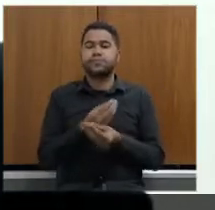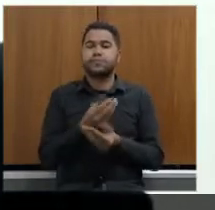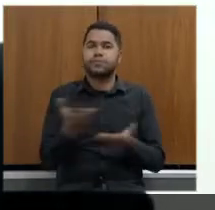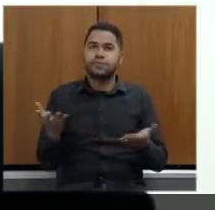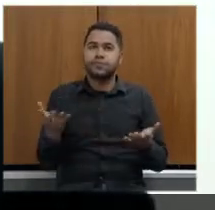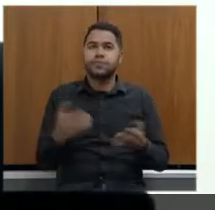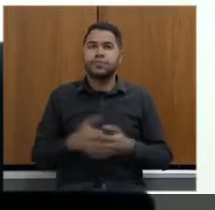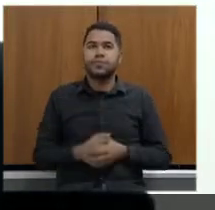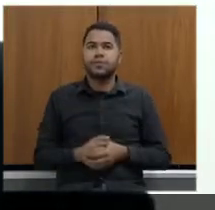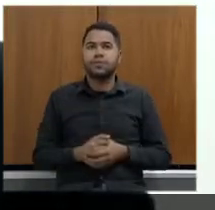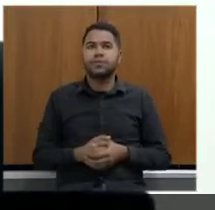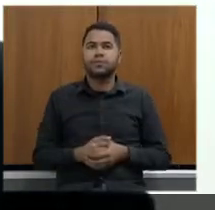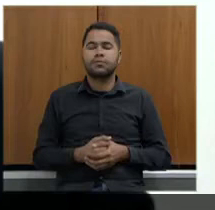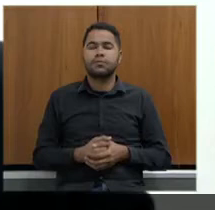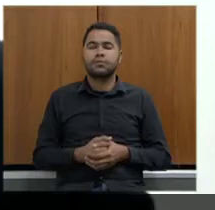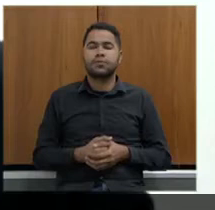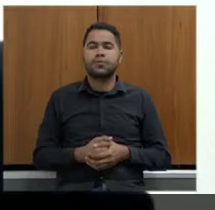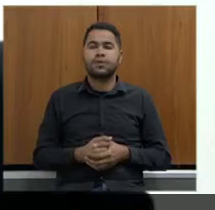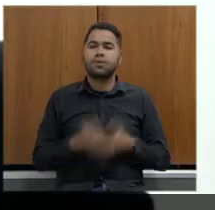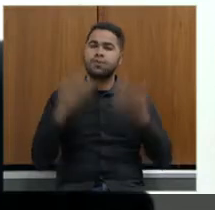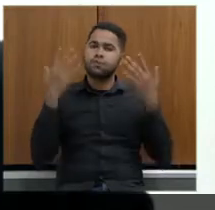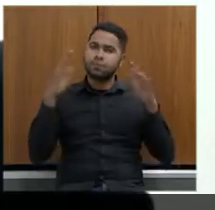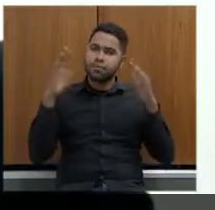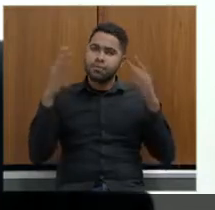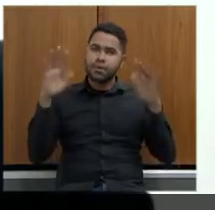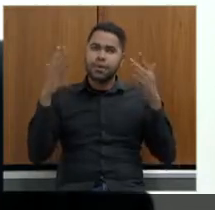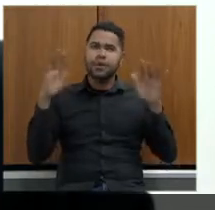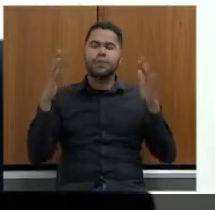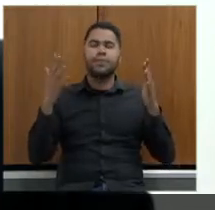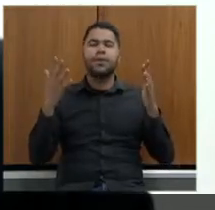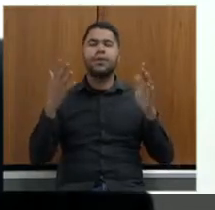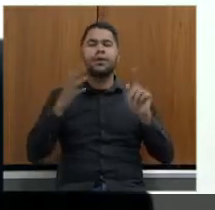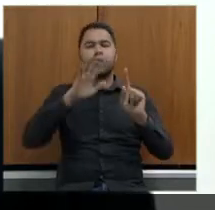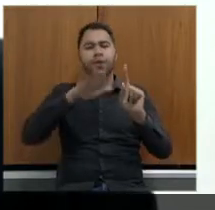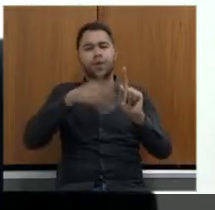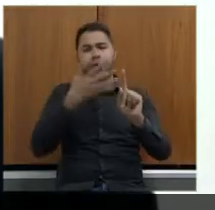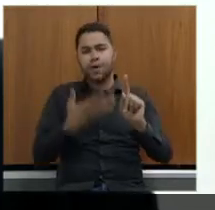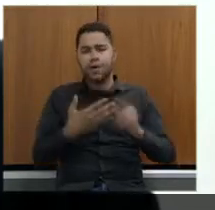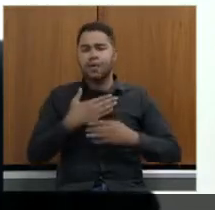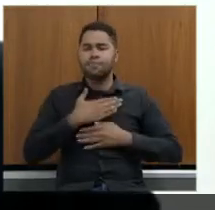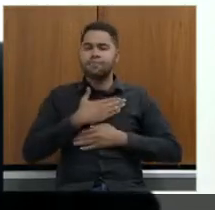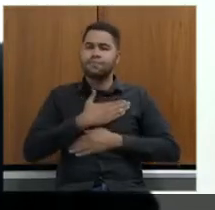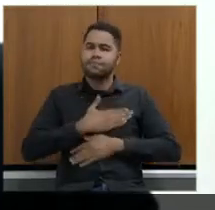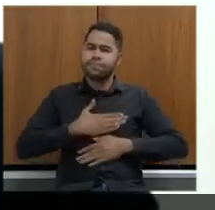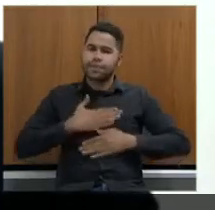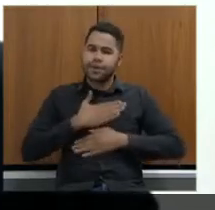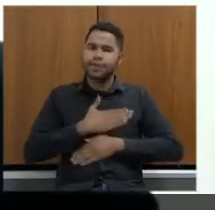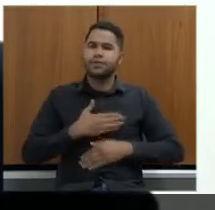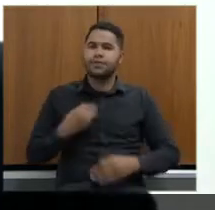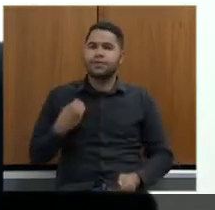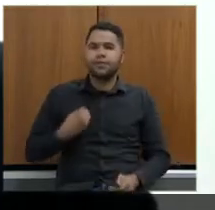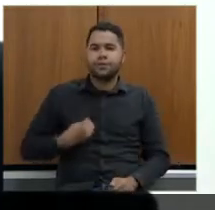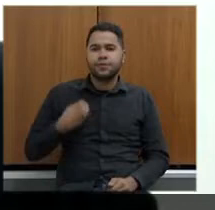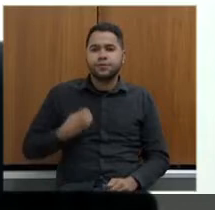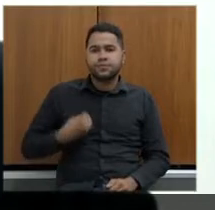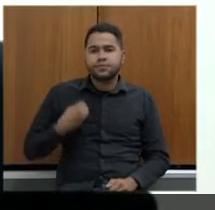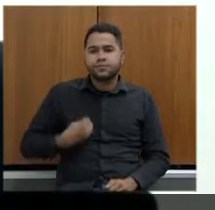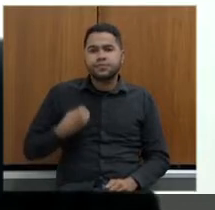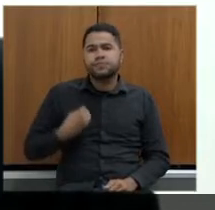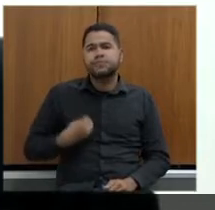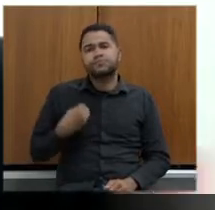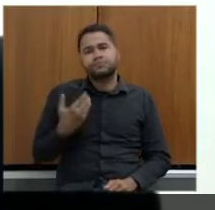é os meus parabéns a minha honra a meu prazer de fazer parte do